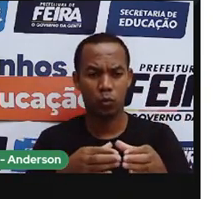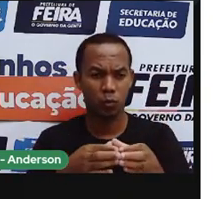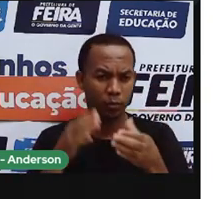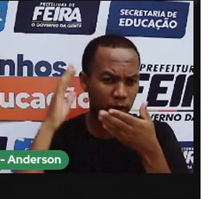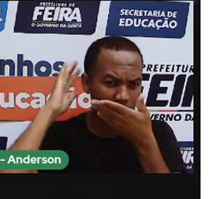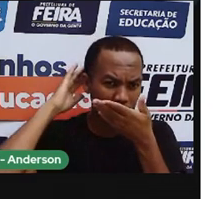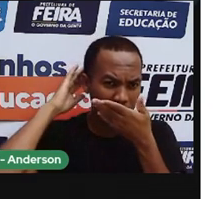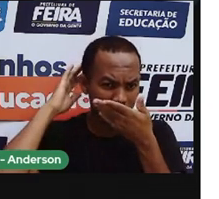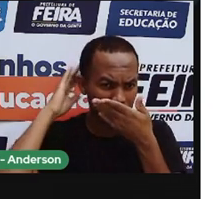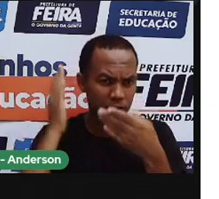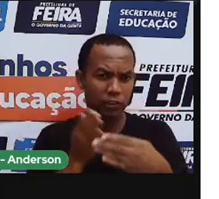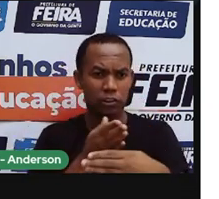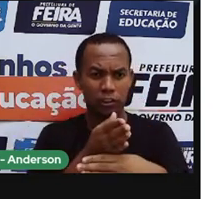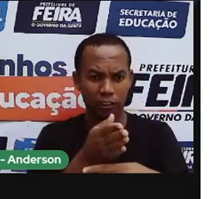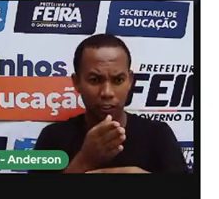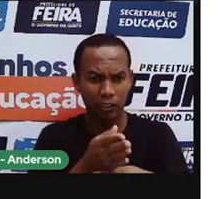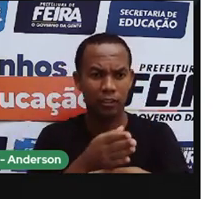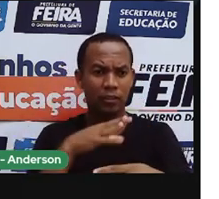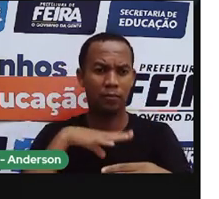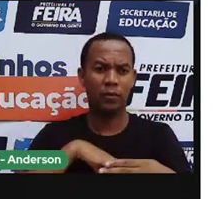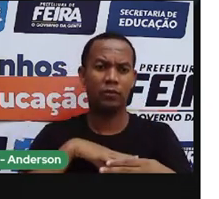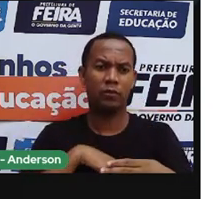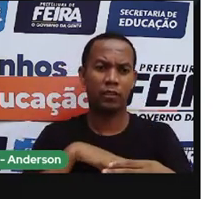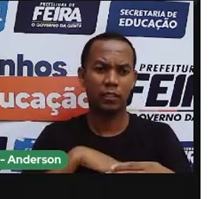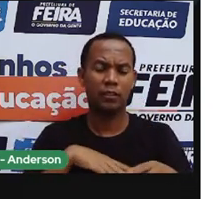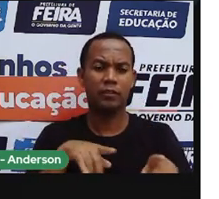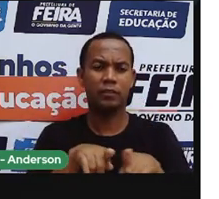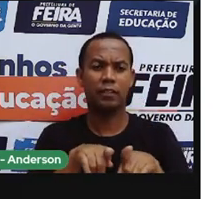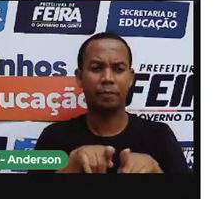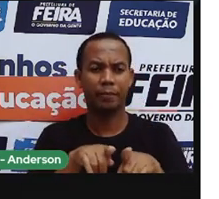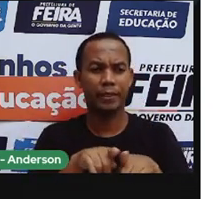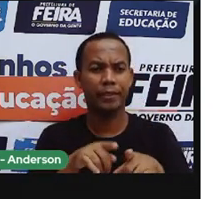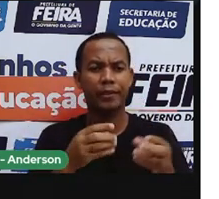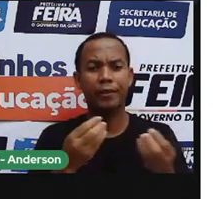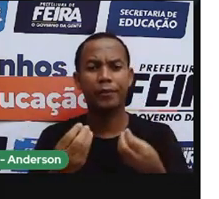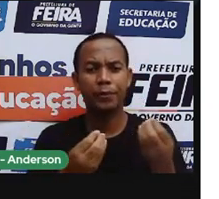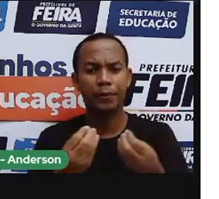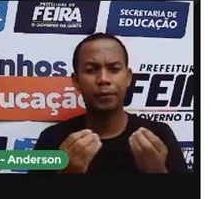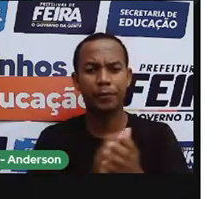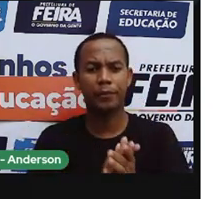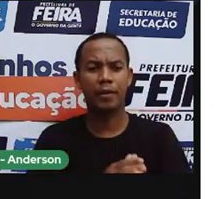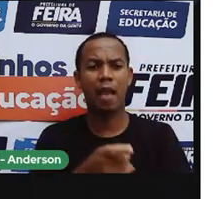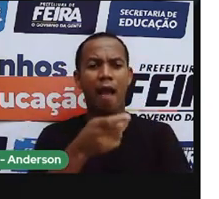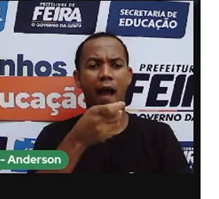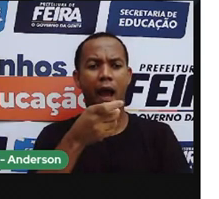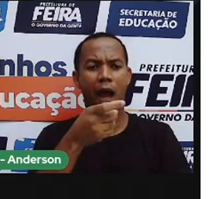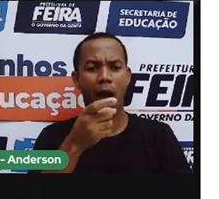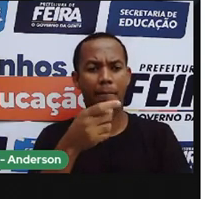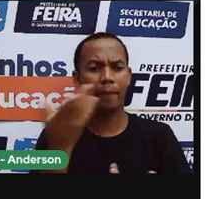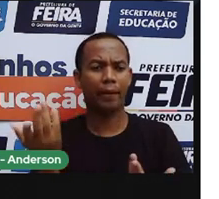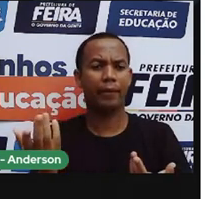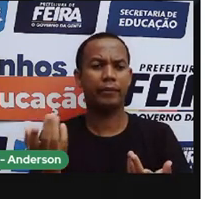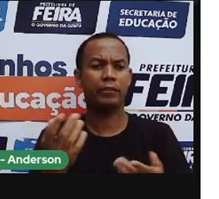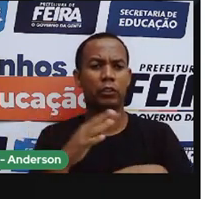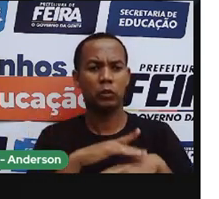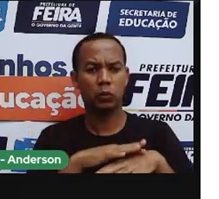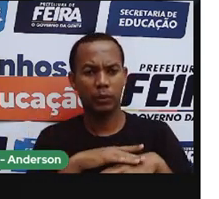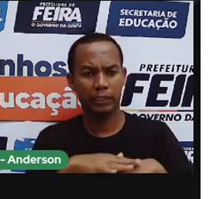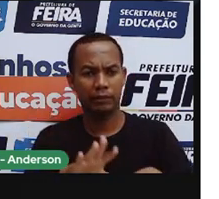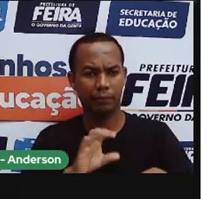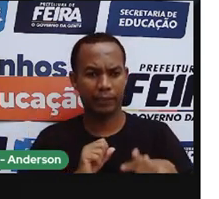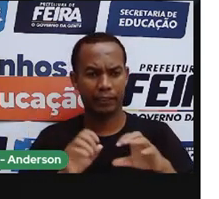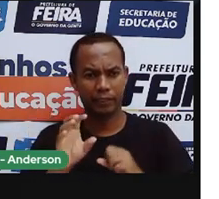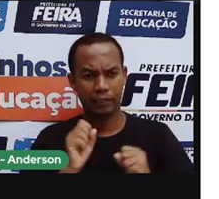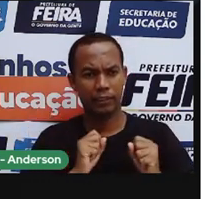dos portugueses, da descoberta dessas armas que poderiam, na verdade, dizimar vários índios, da doença que chega e